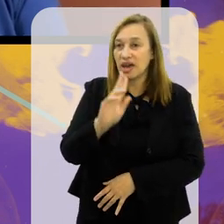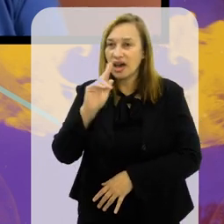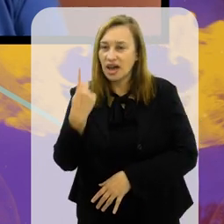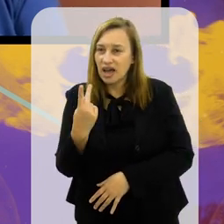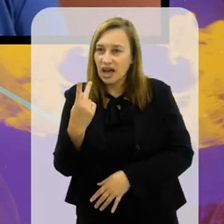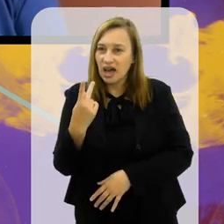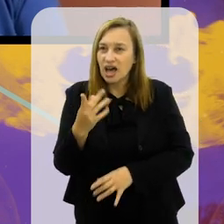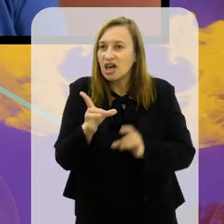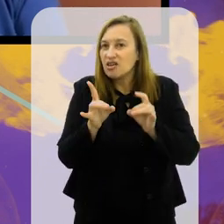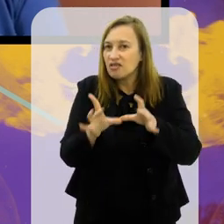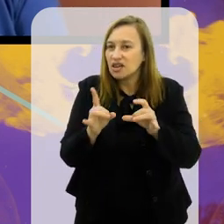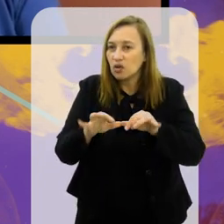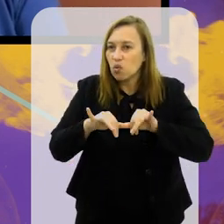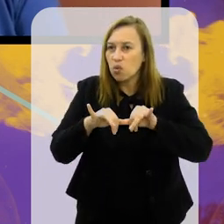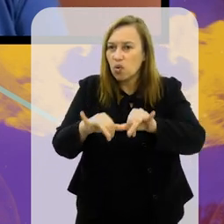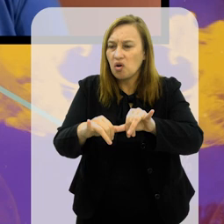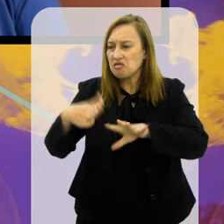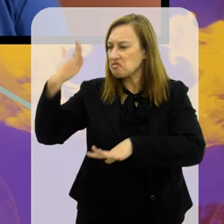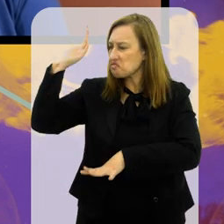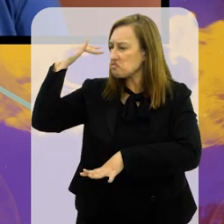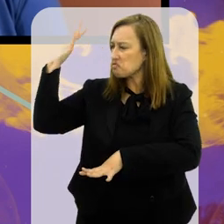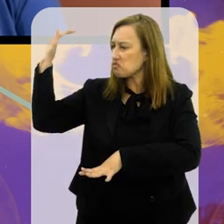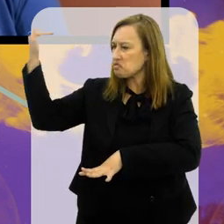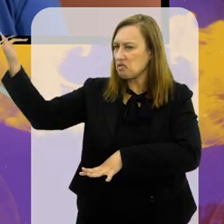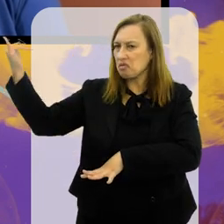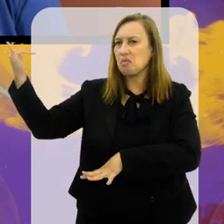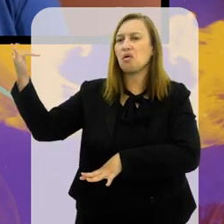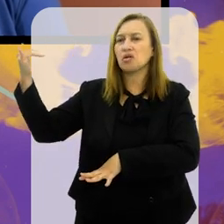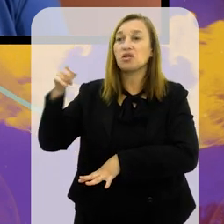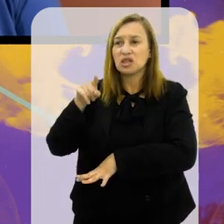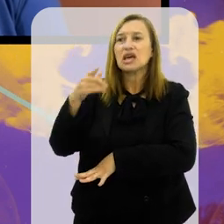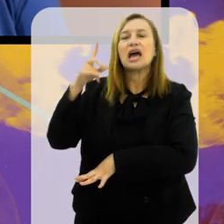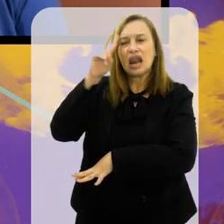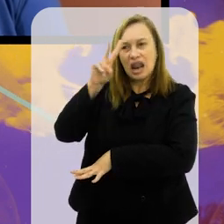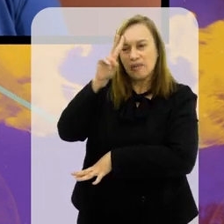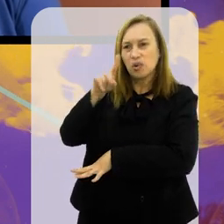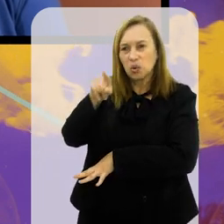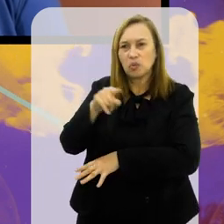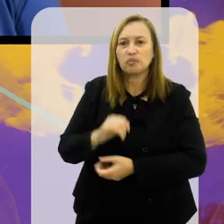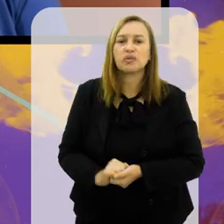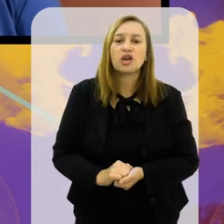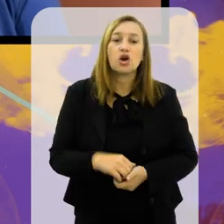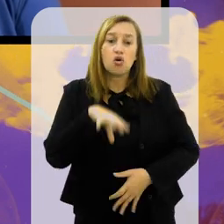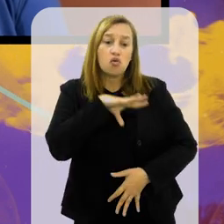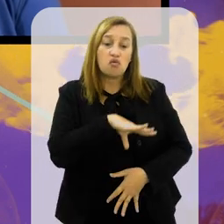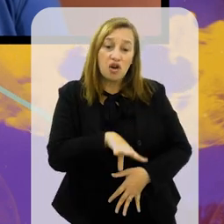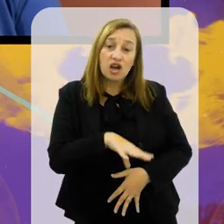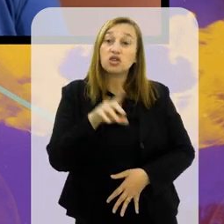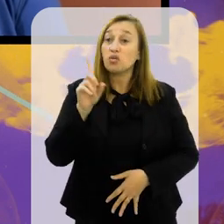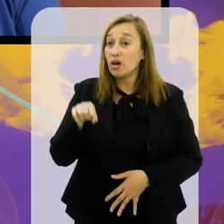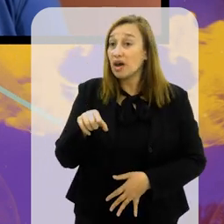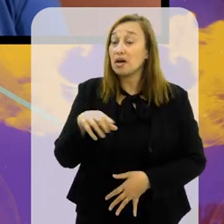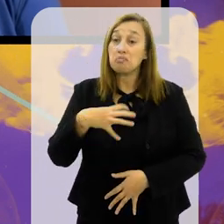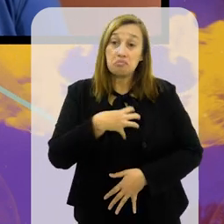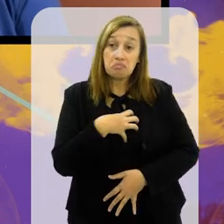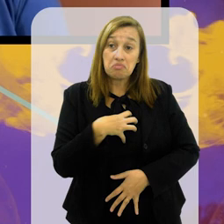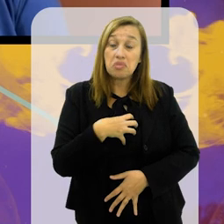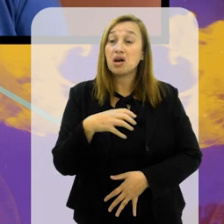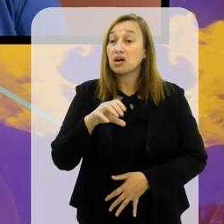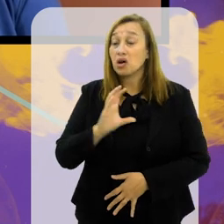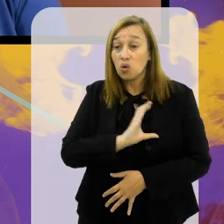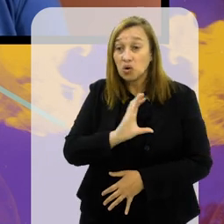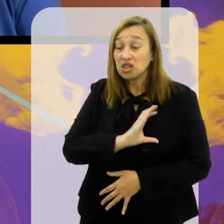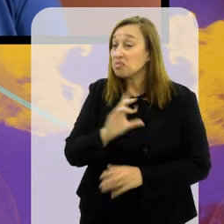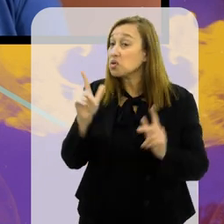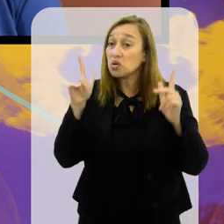conhecido, dono de uma rede de supermercado fortíssima, quinta maior do Brasil, conforme você lembrou, citou. E o Vasco é assim,